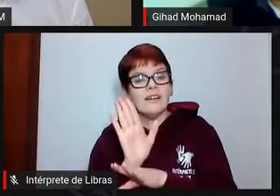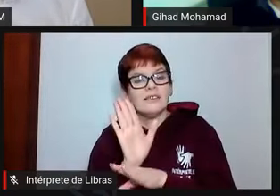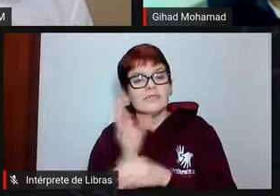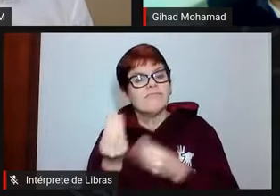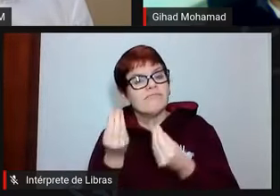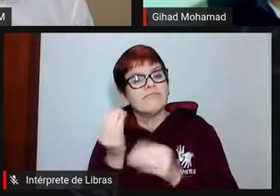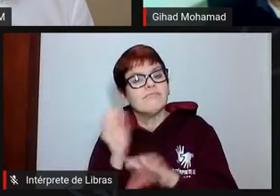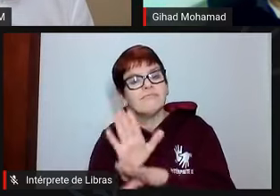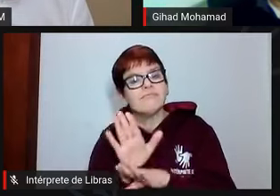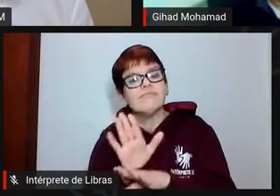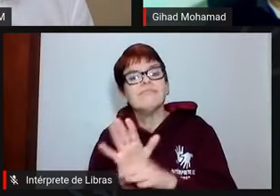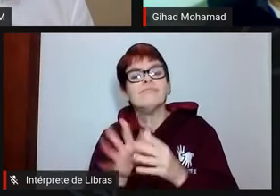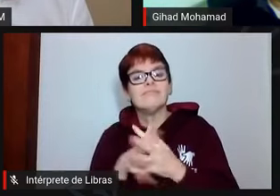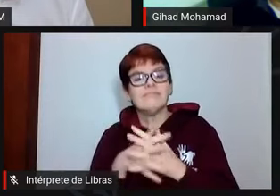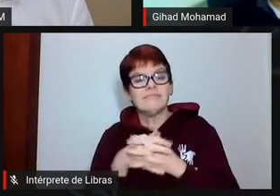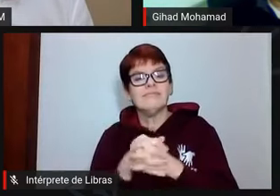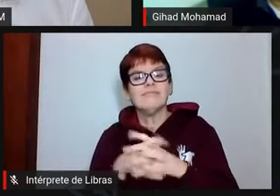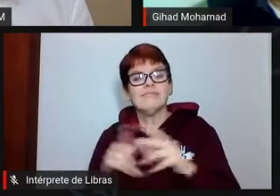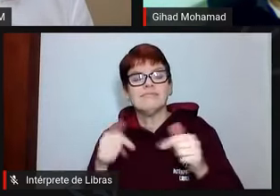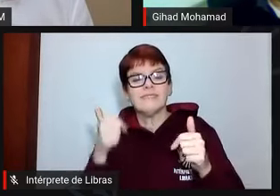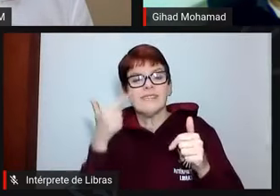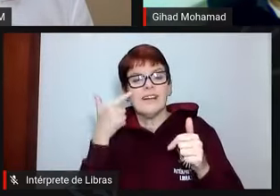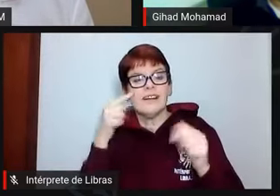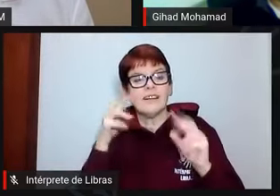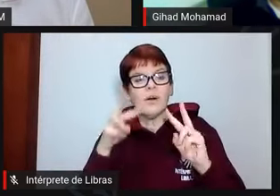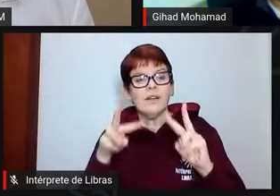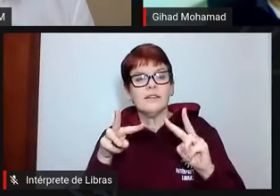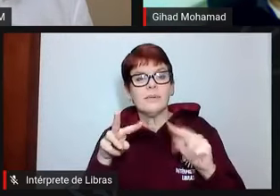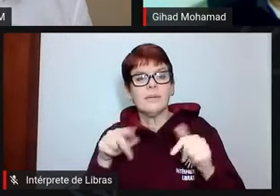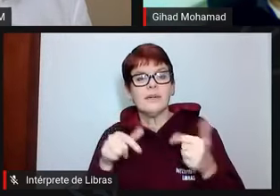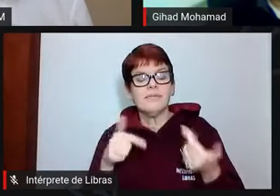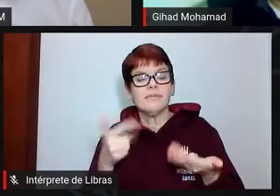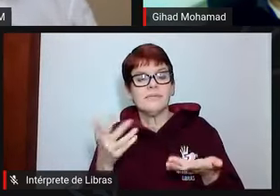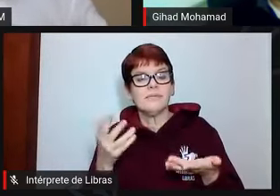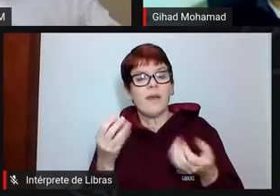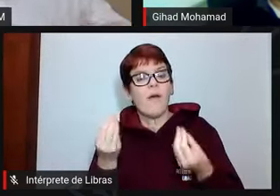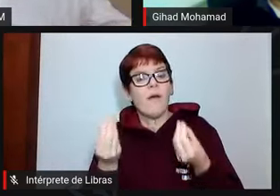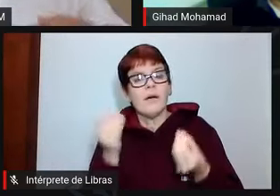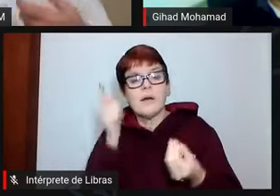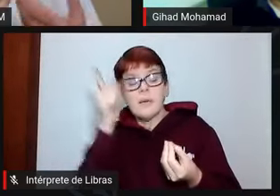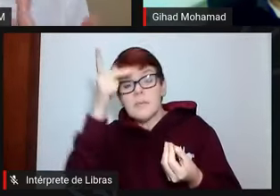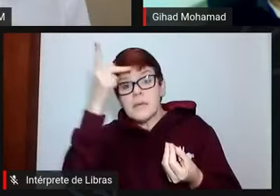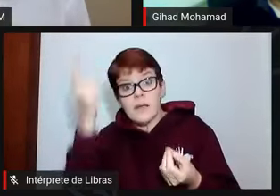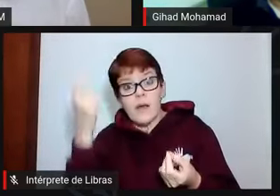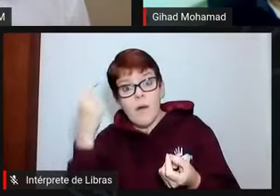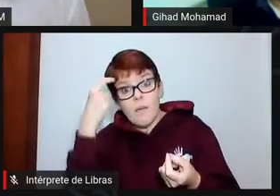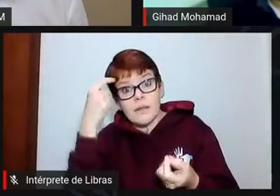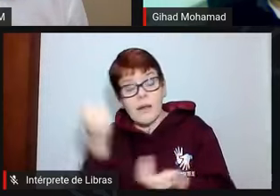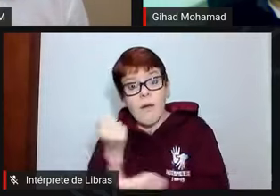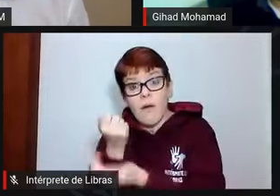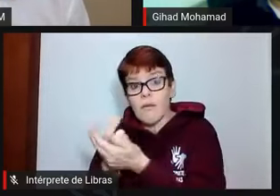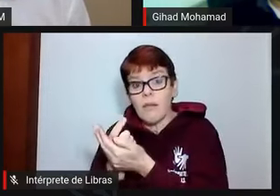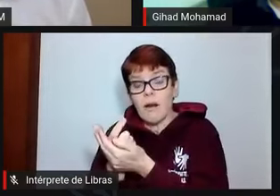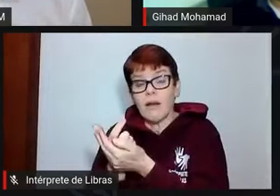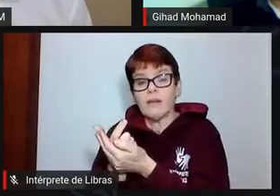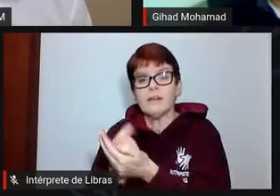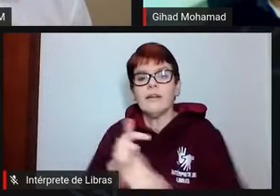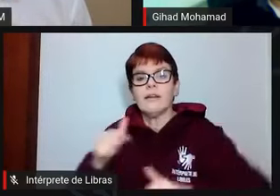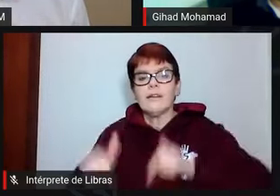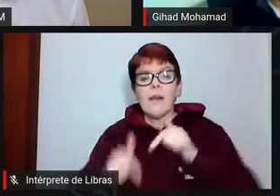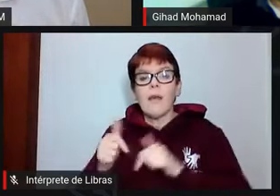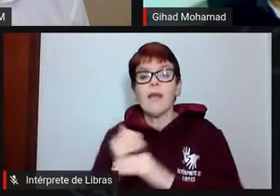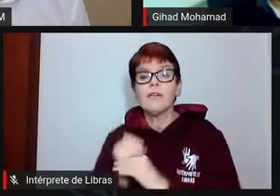sim, professor Jirá, aí sim, de ser privatizado, das pessoas começarem a comprar esse serviço de apoio